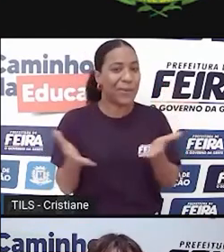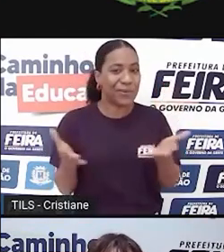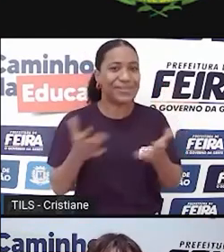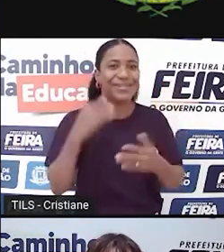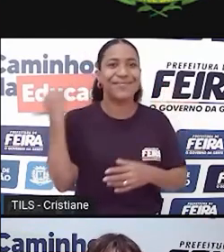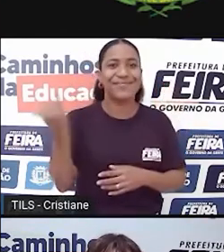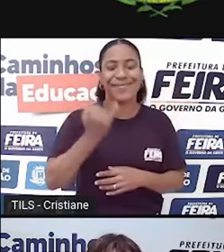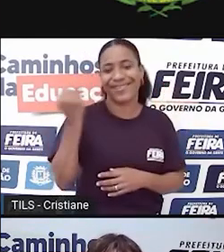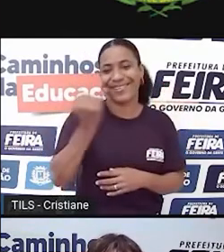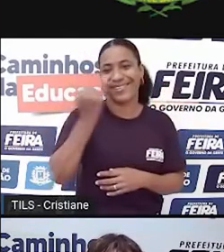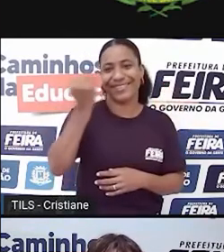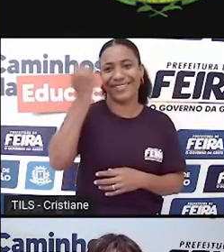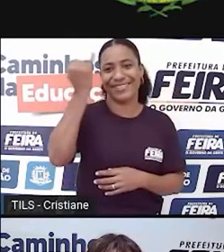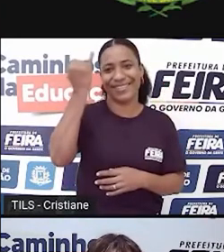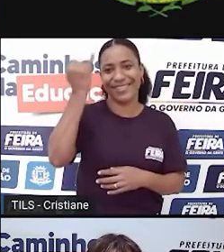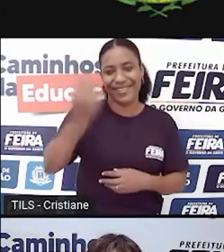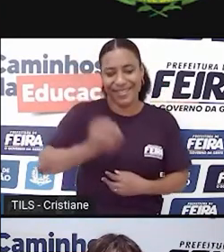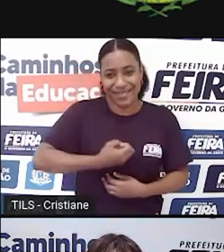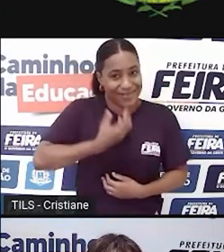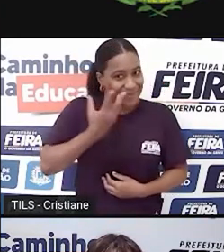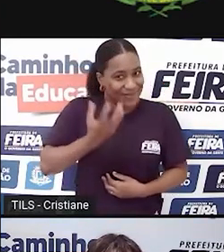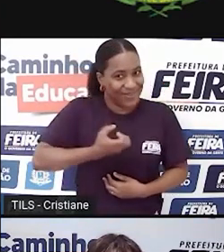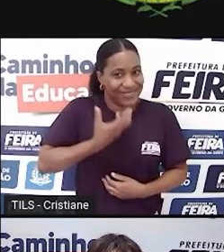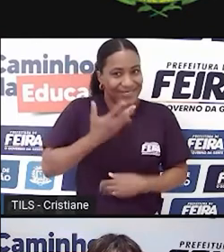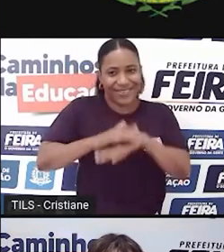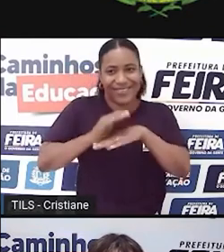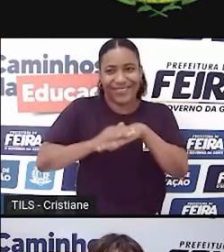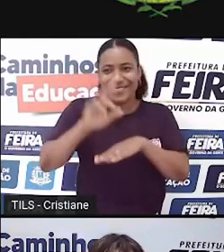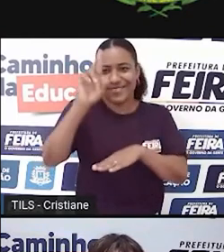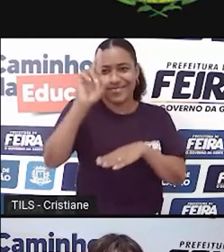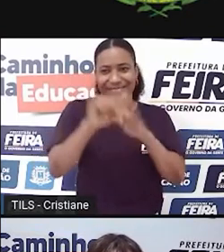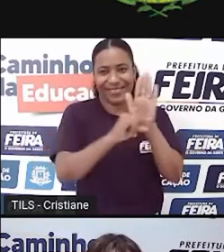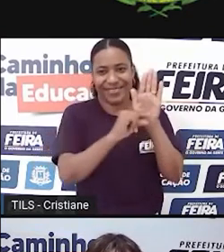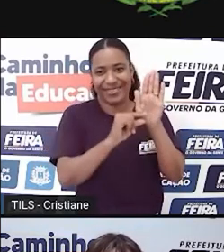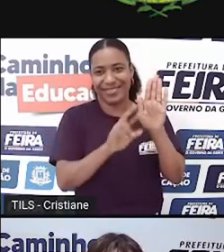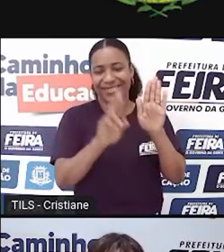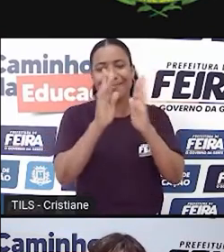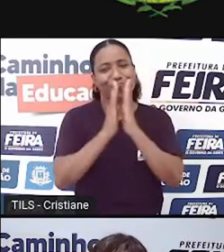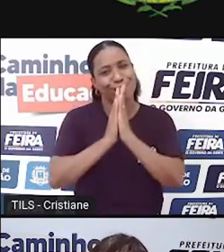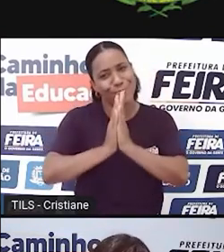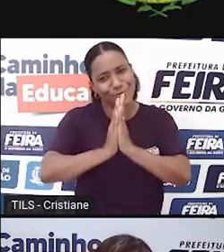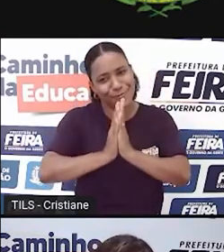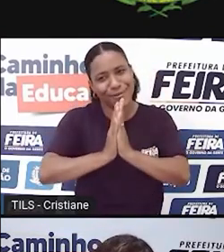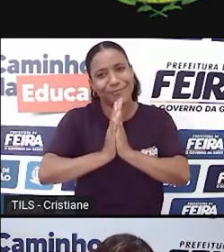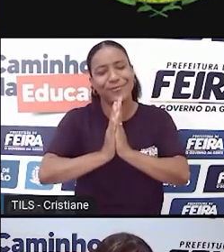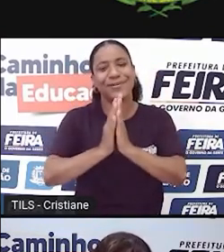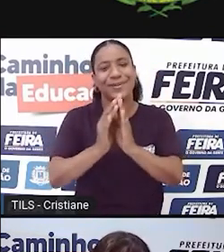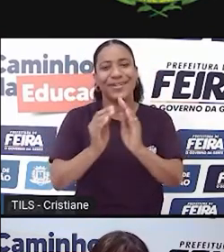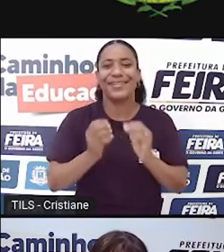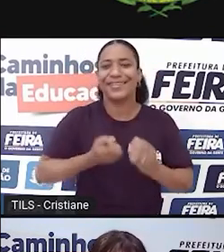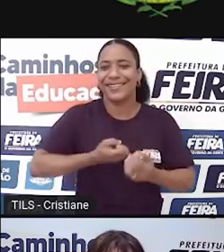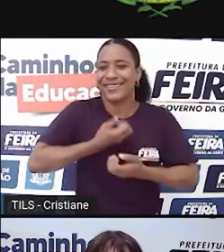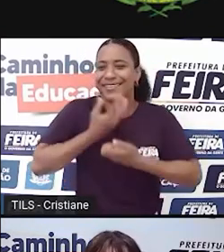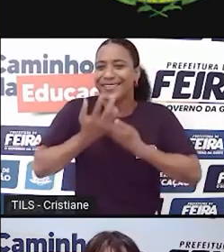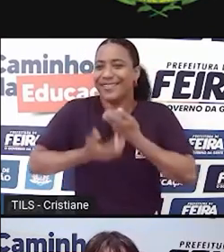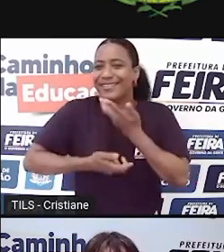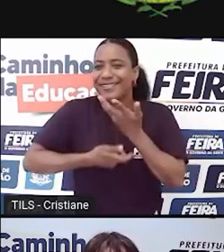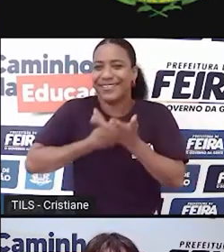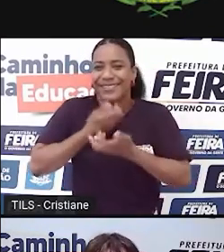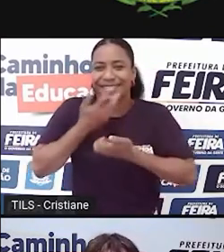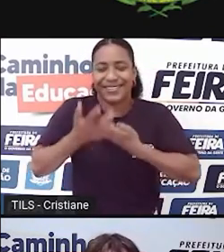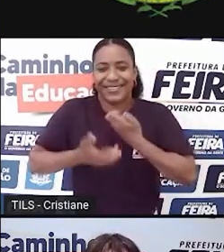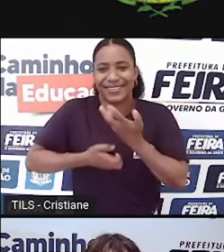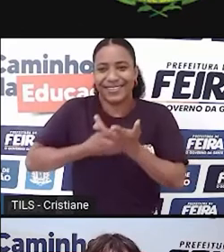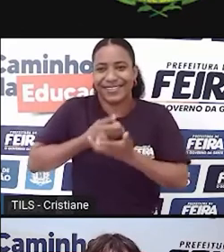sem escutar um pouquinho de sua produção, Cláudia. Eu queria, por favor, te pedir para nos presentear com